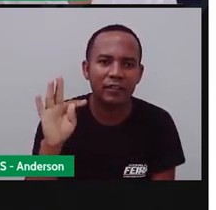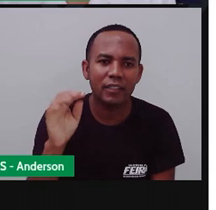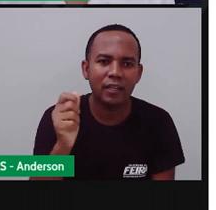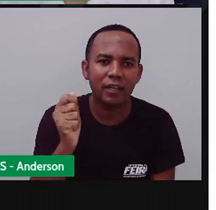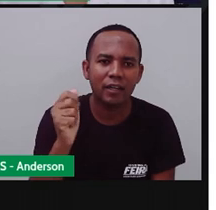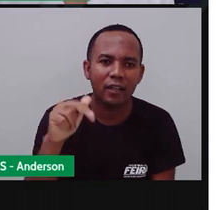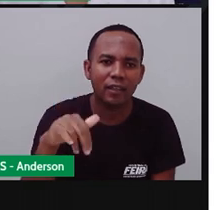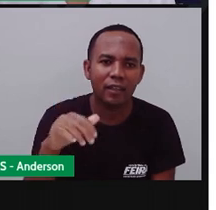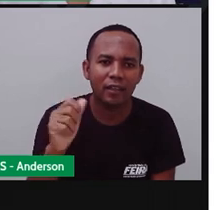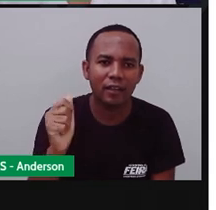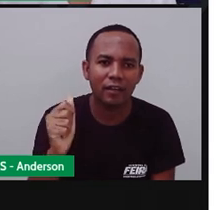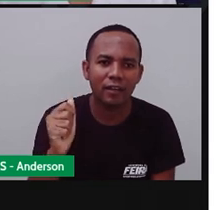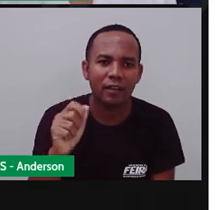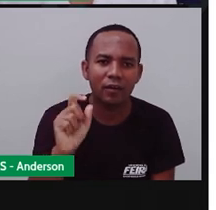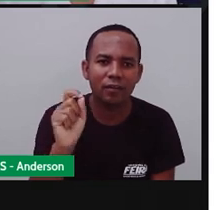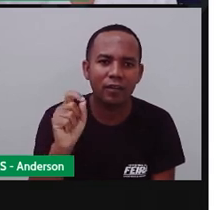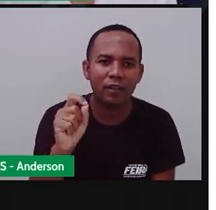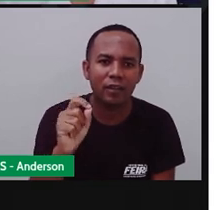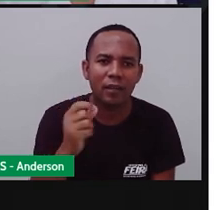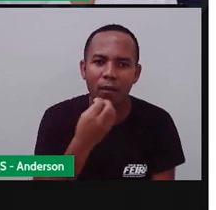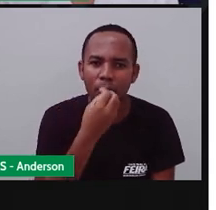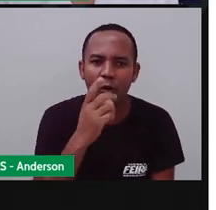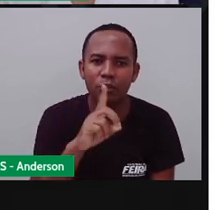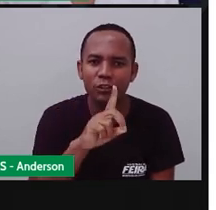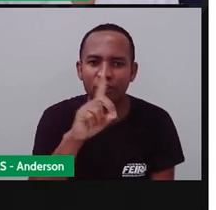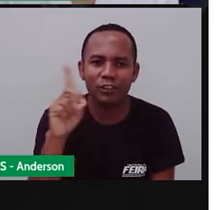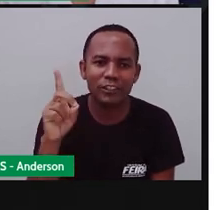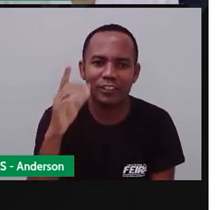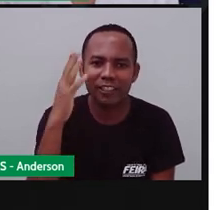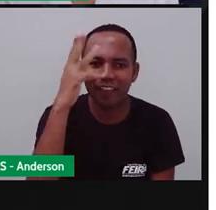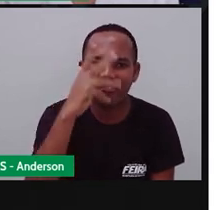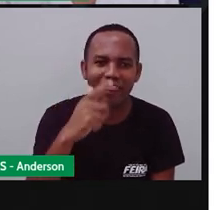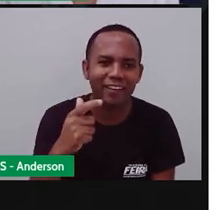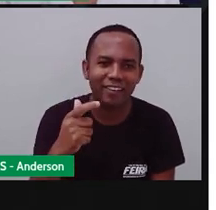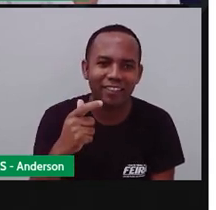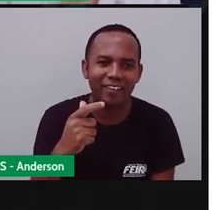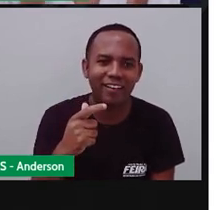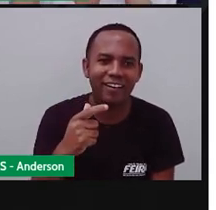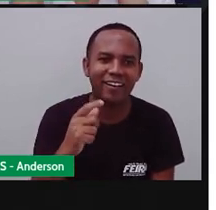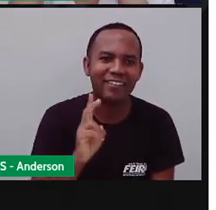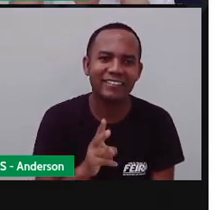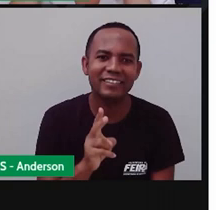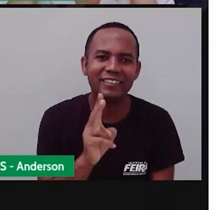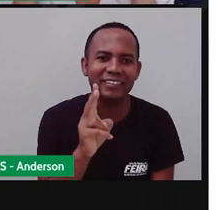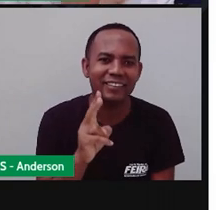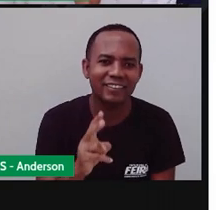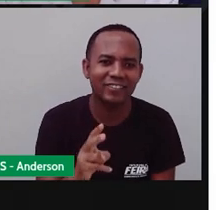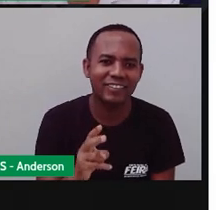bom dia, Pró Maria, tá linda como sempre. Ai, eu botei esse de propósito, Anderson, amei.